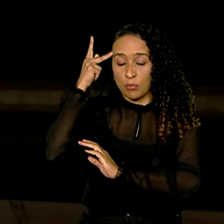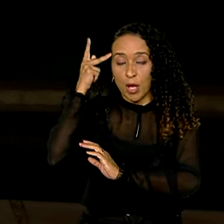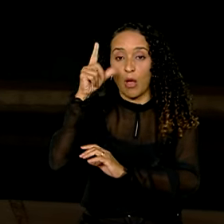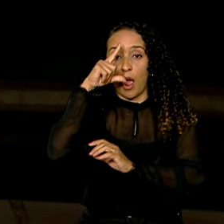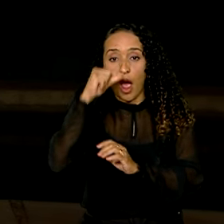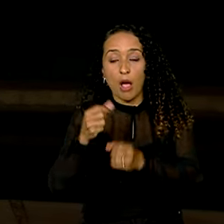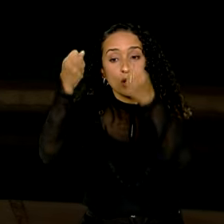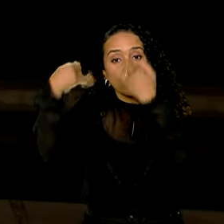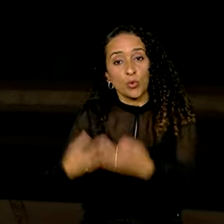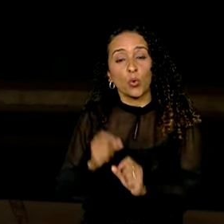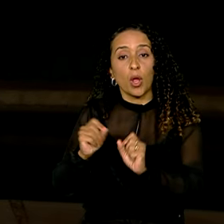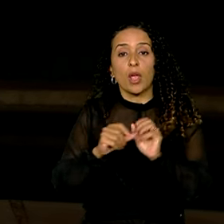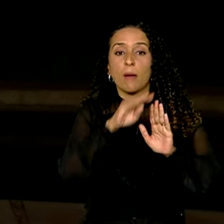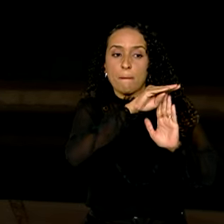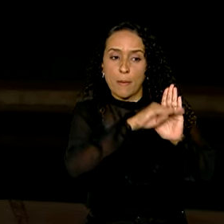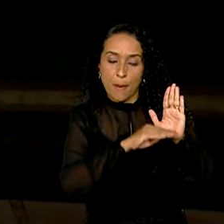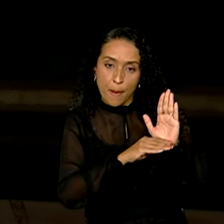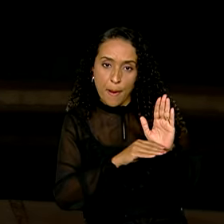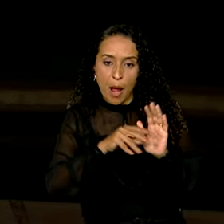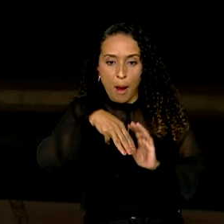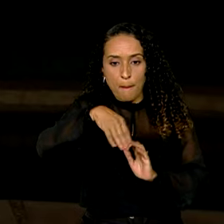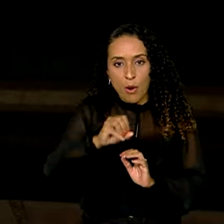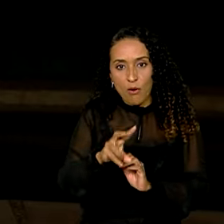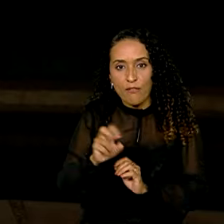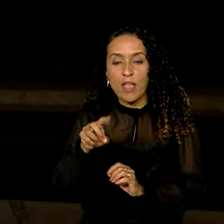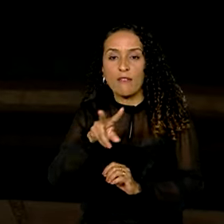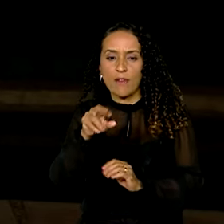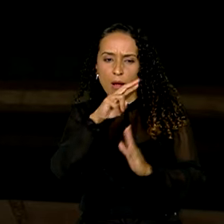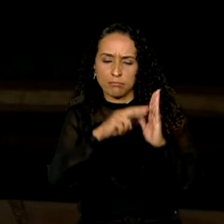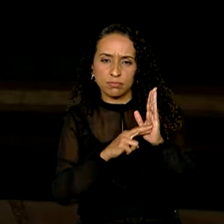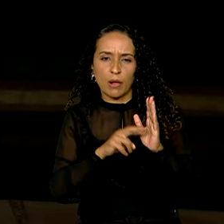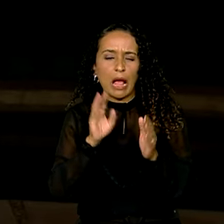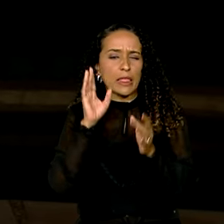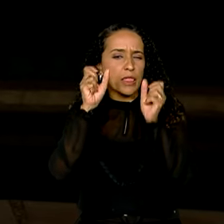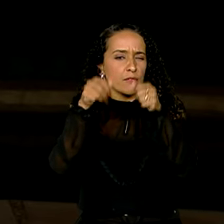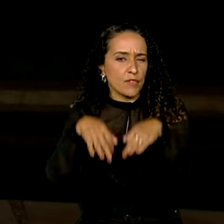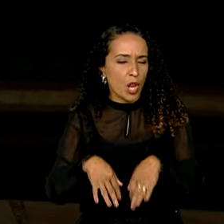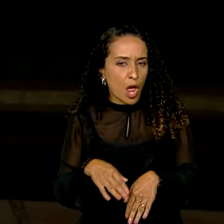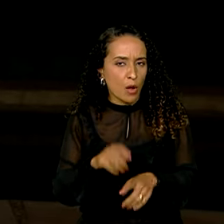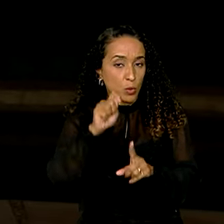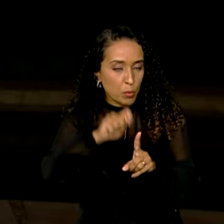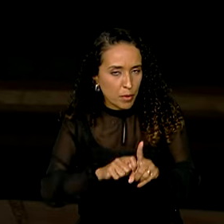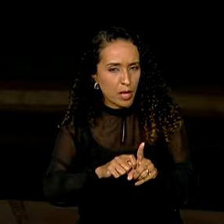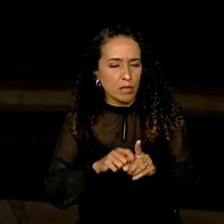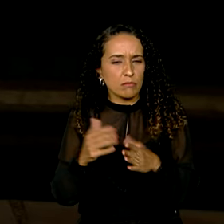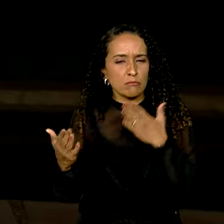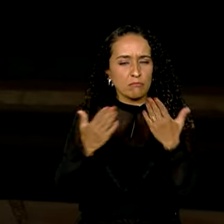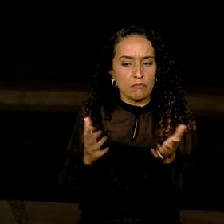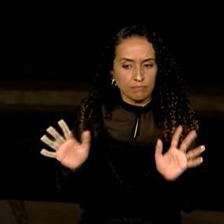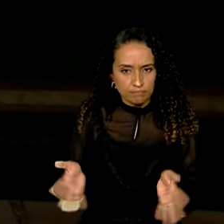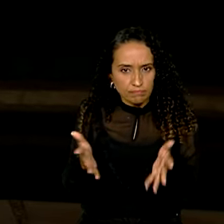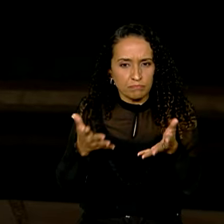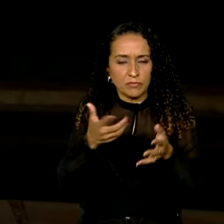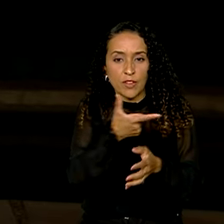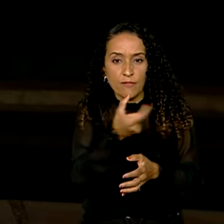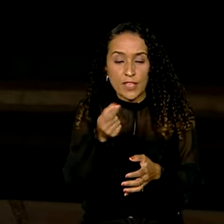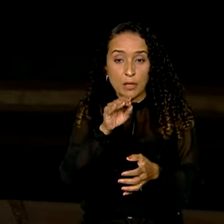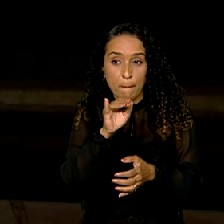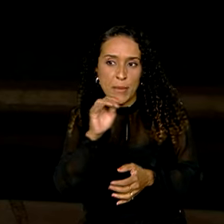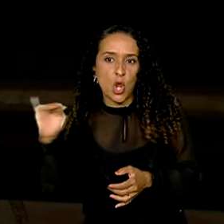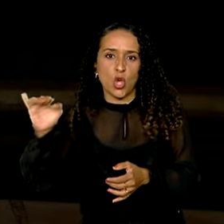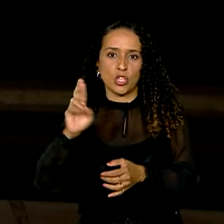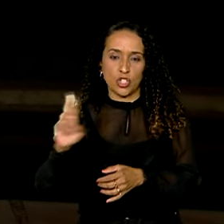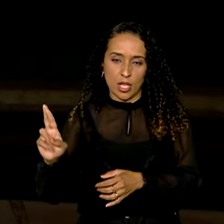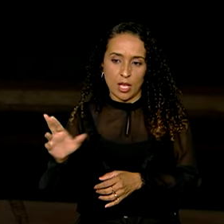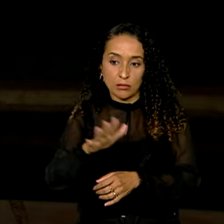Alckmin disse que o programa Mover será regulamentado até o final deste mês, com previsão de incentivos de 20 bilhões